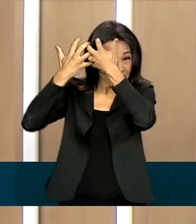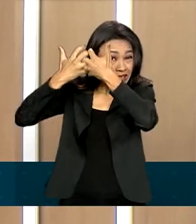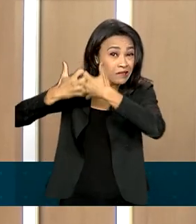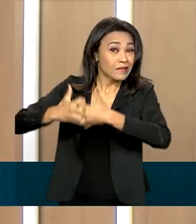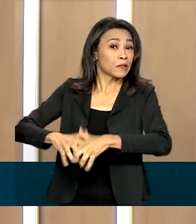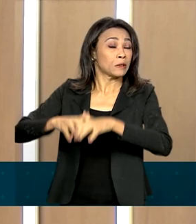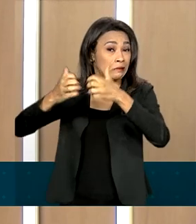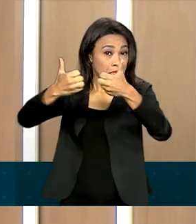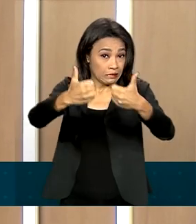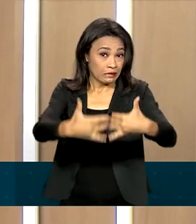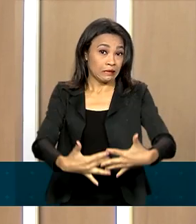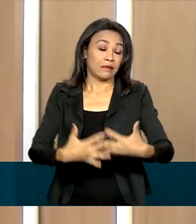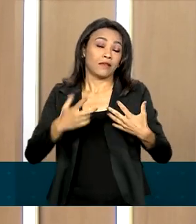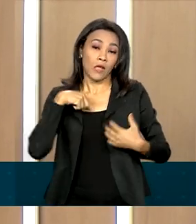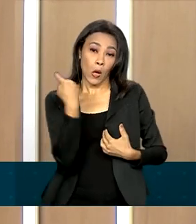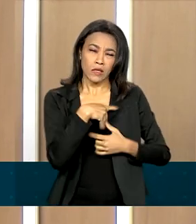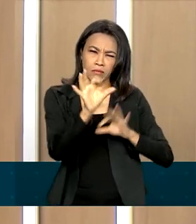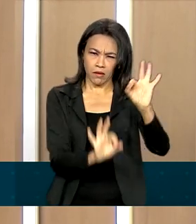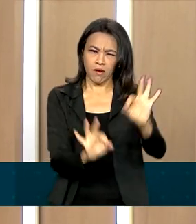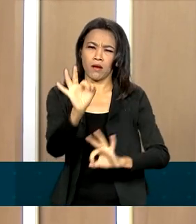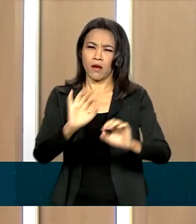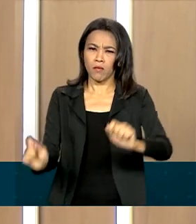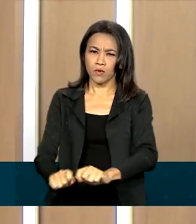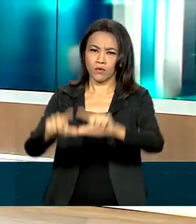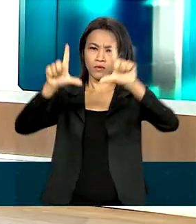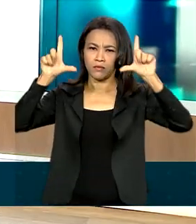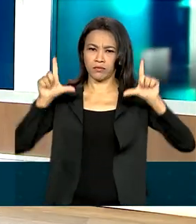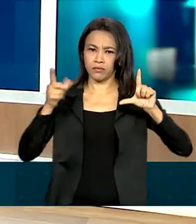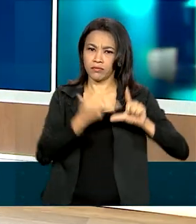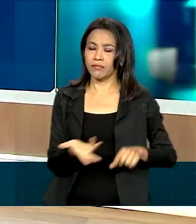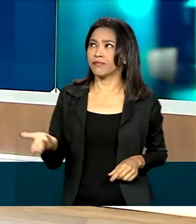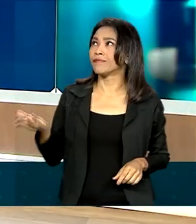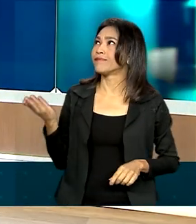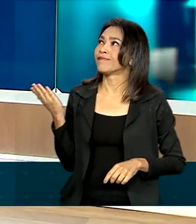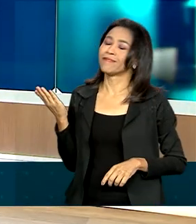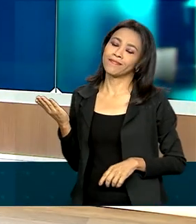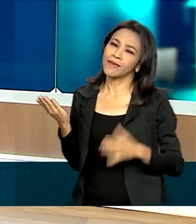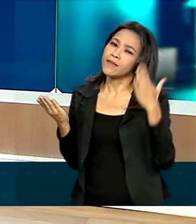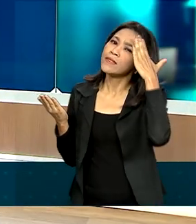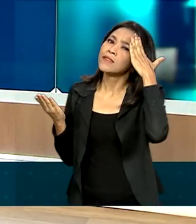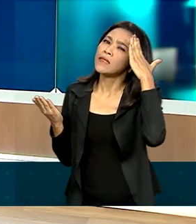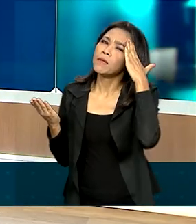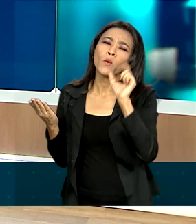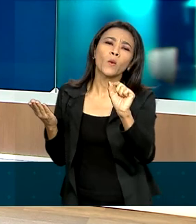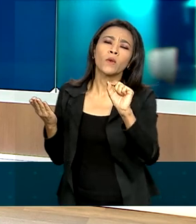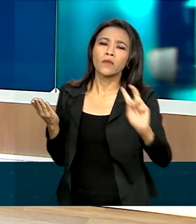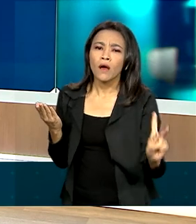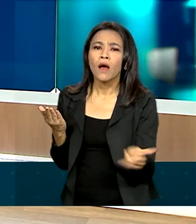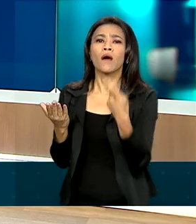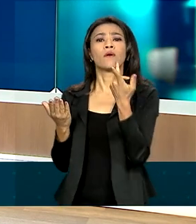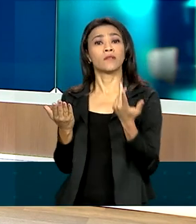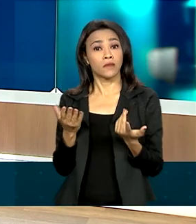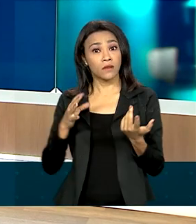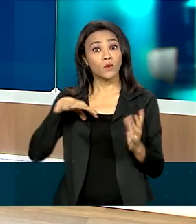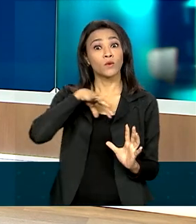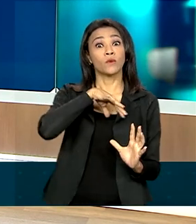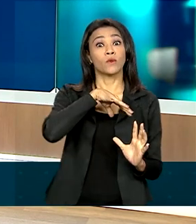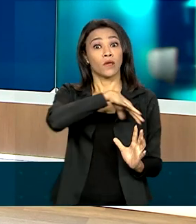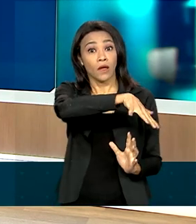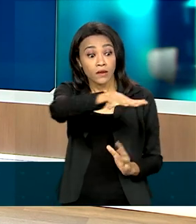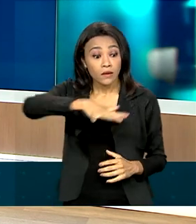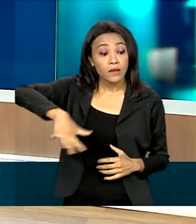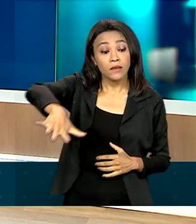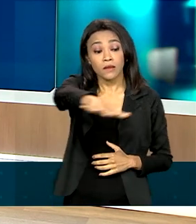nossa equipe de produção preparou uma arte para você, telespectador, poder ter uma ideia melhor do que está acontecendo aí pelo mundo das